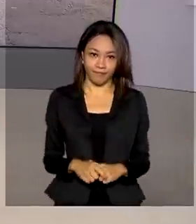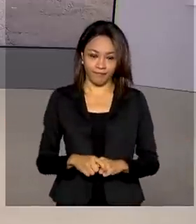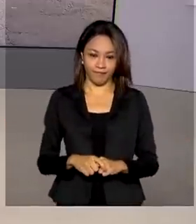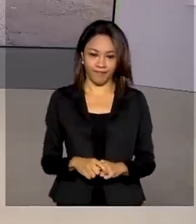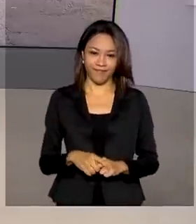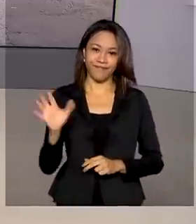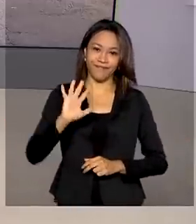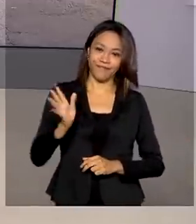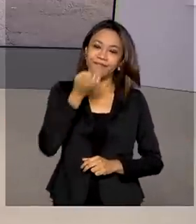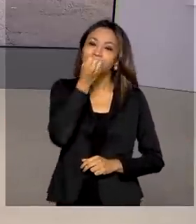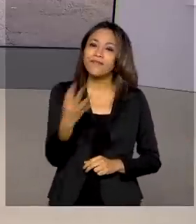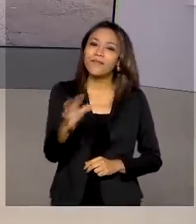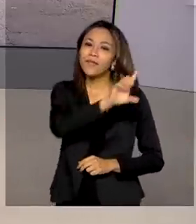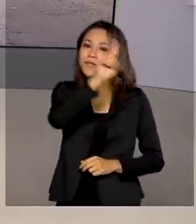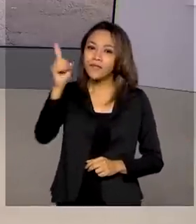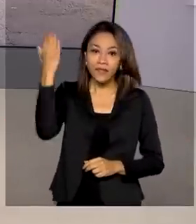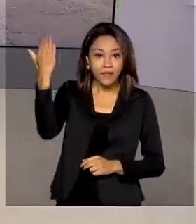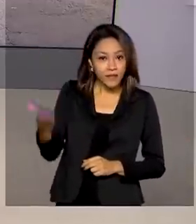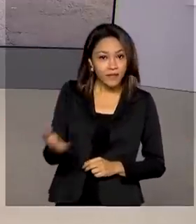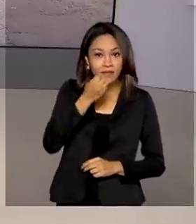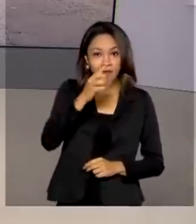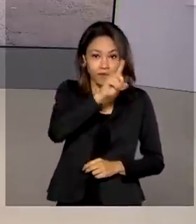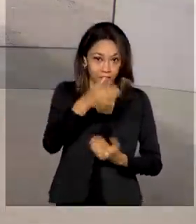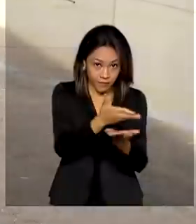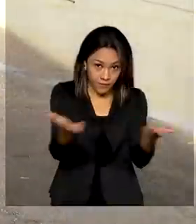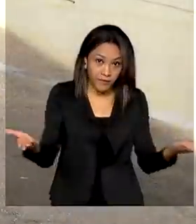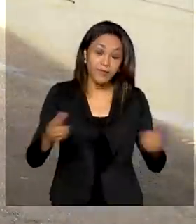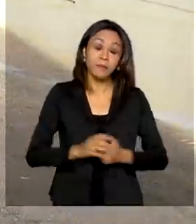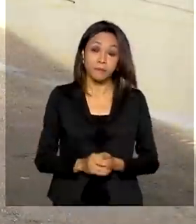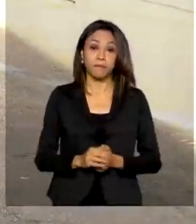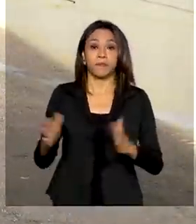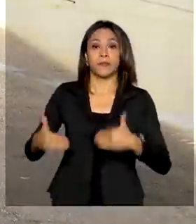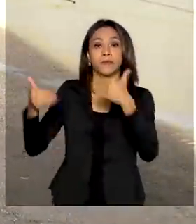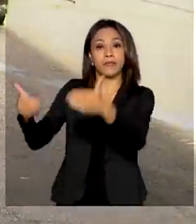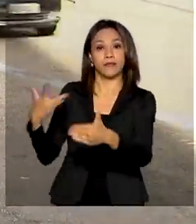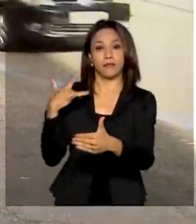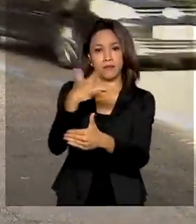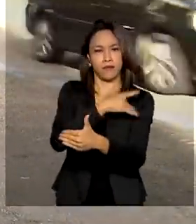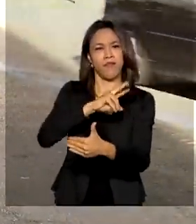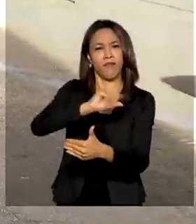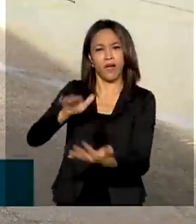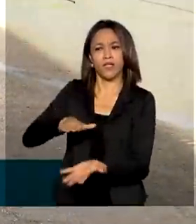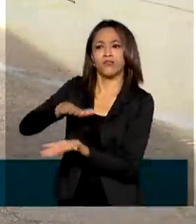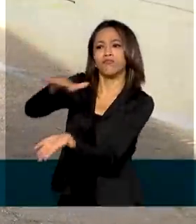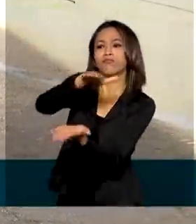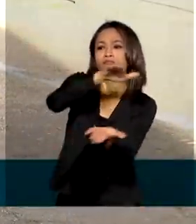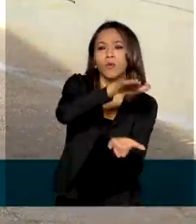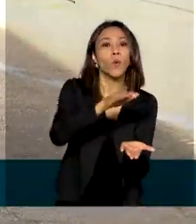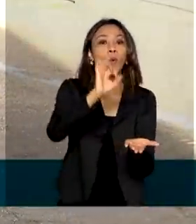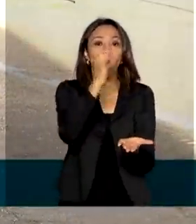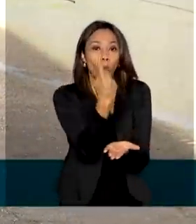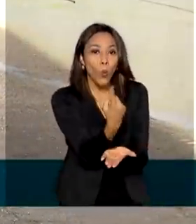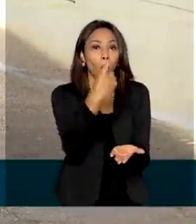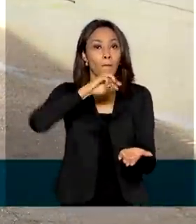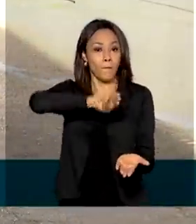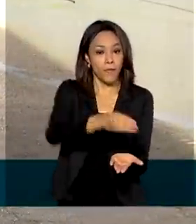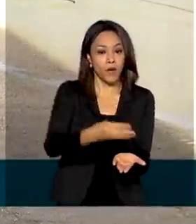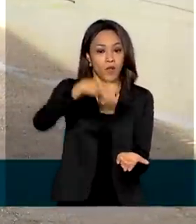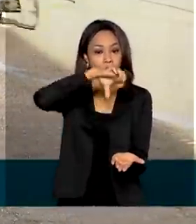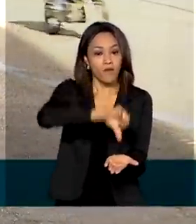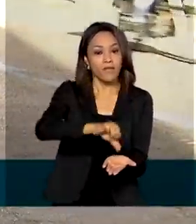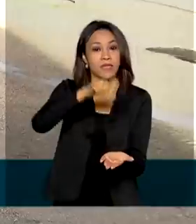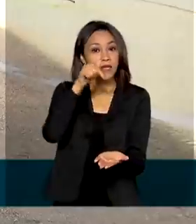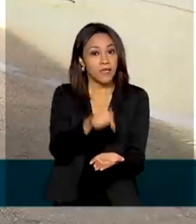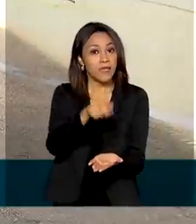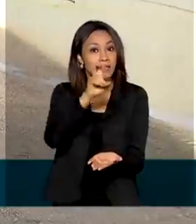Oi, Renata. Bom dia para você. Bom dia a todos. O Ministério da Saúde vai distribuir ao todo 1.975